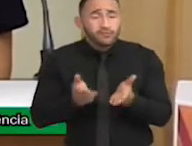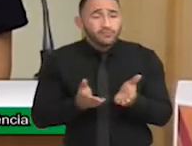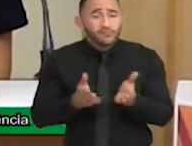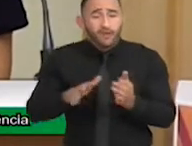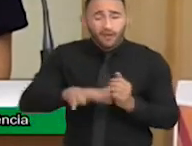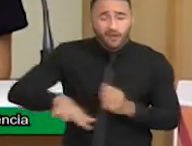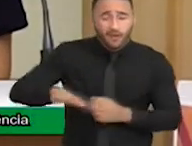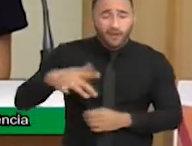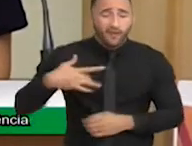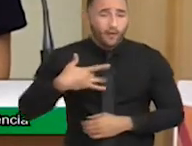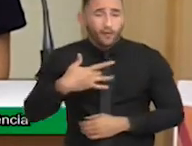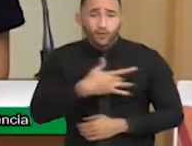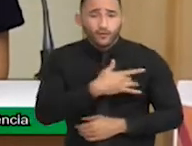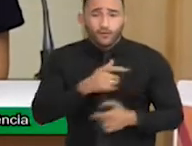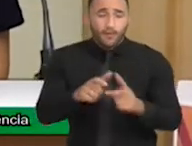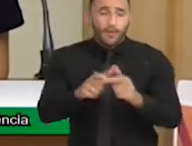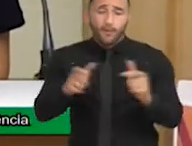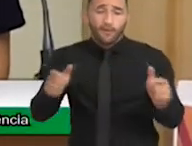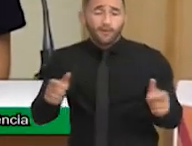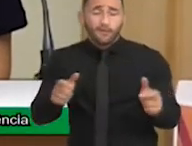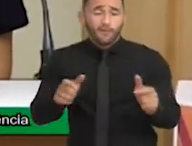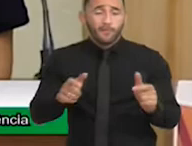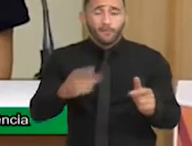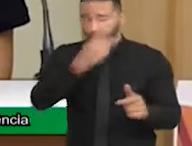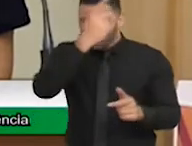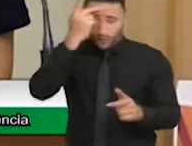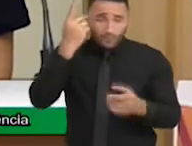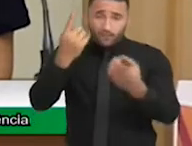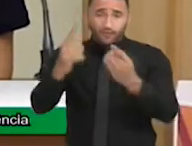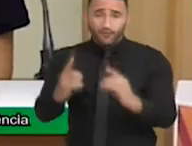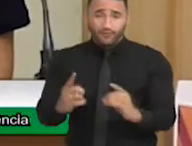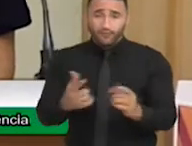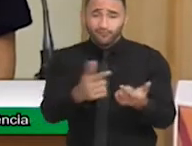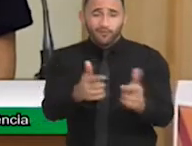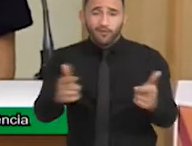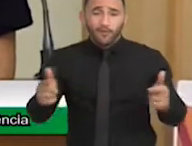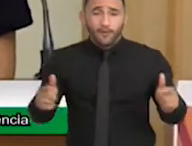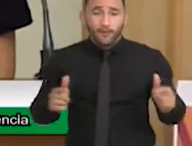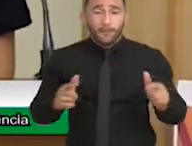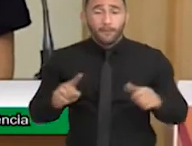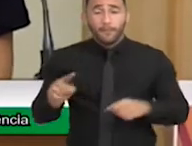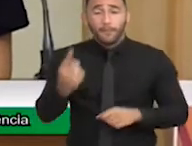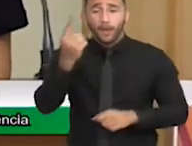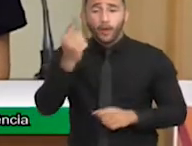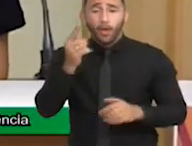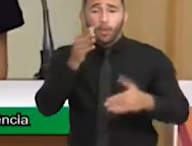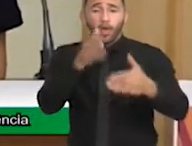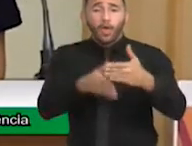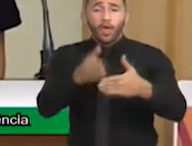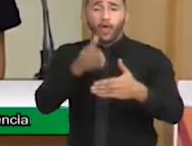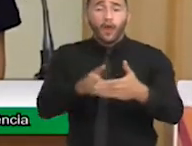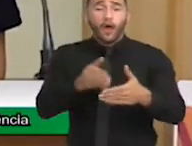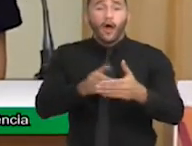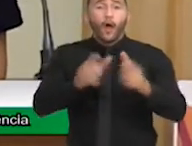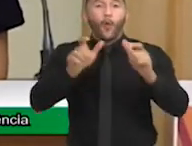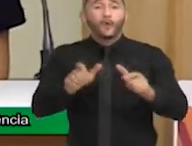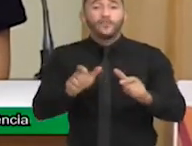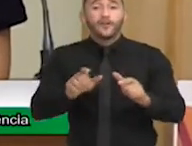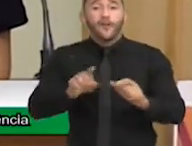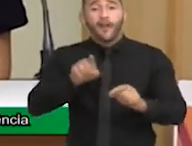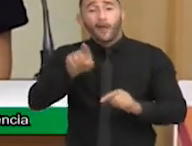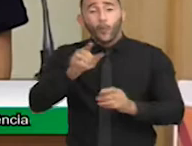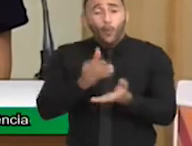dos deficientes da nossa cidade de forma correta. O primeiro obstáculo que nós encontramos já é na porta de entrada do SUS.